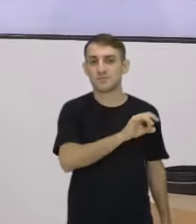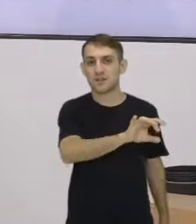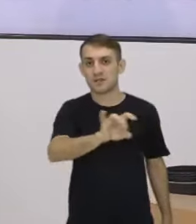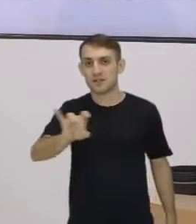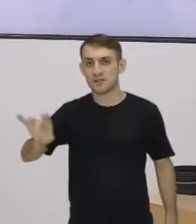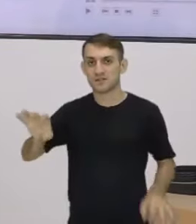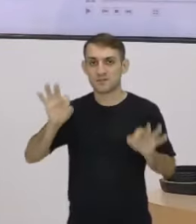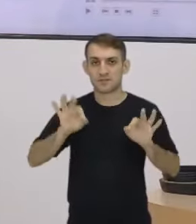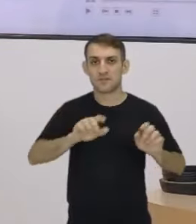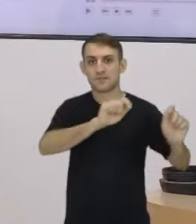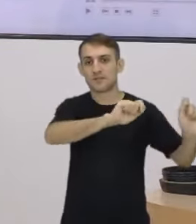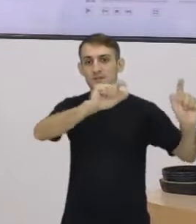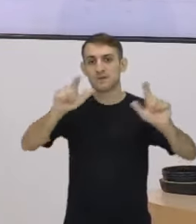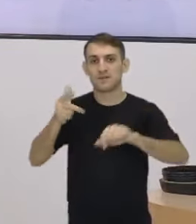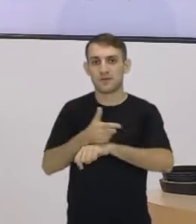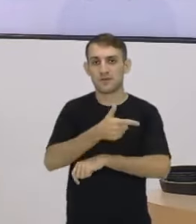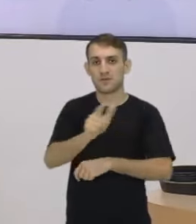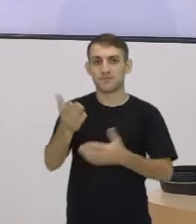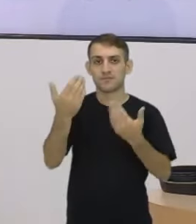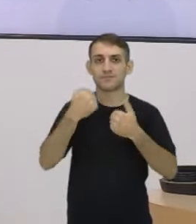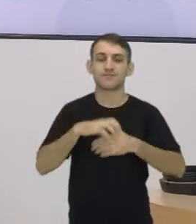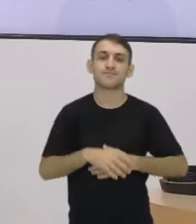vocês. Na tela aí, mais um vídeo.